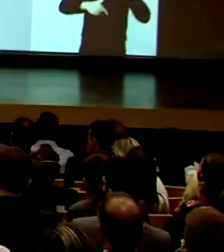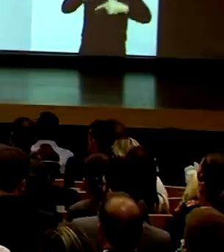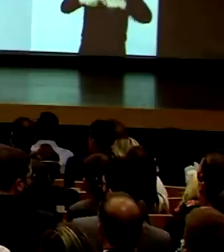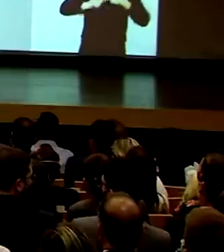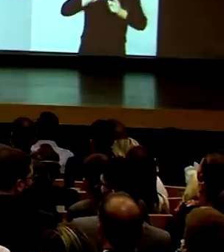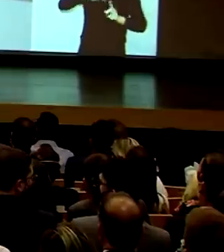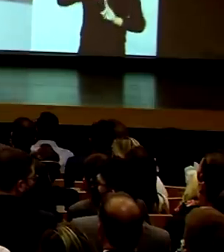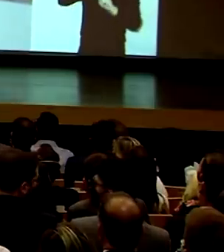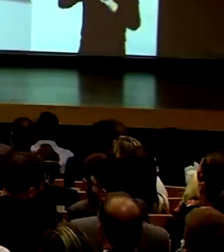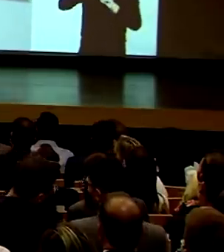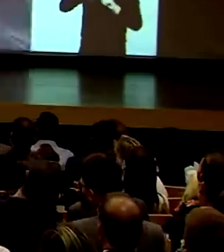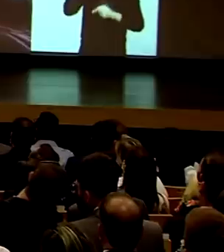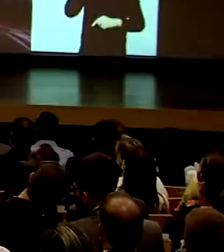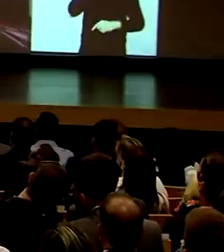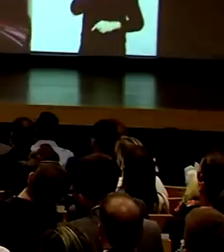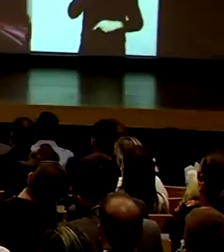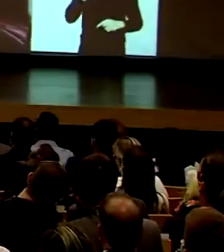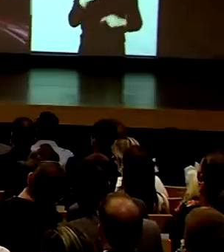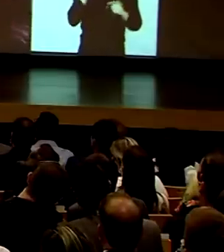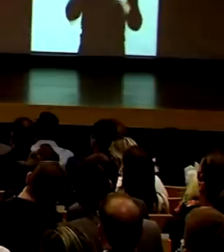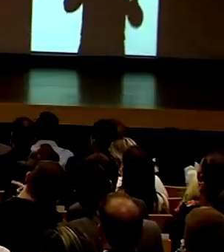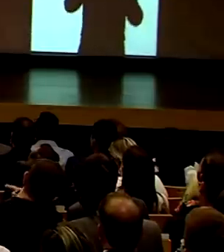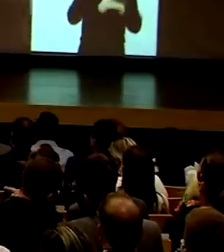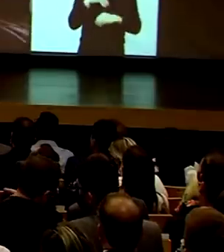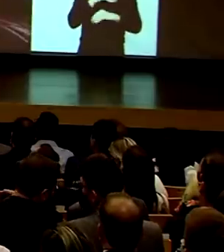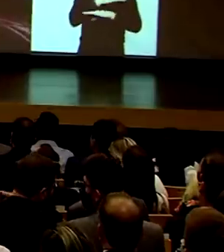Não pensem vocês que eu me entreguei.